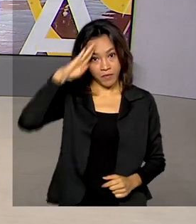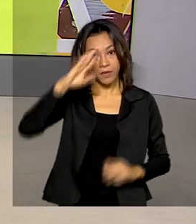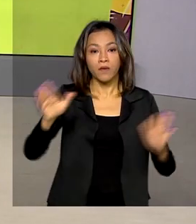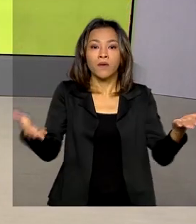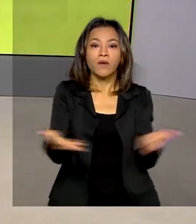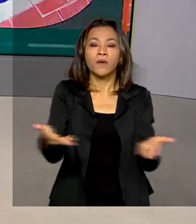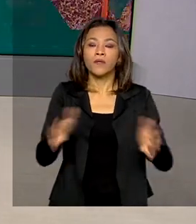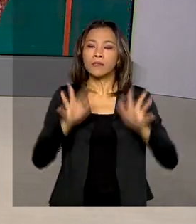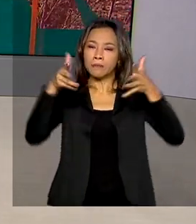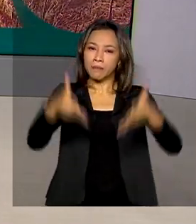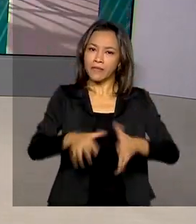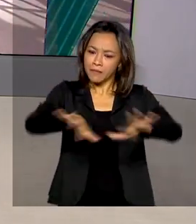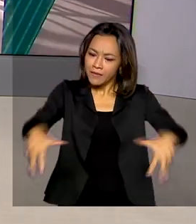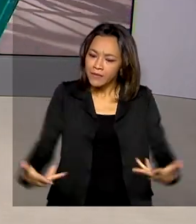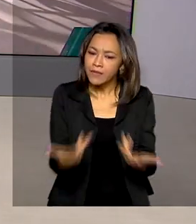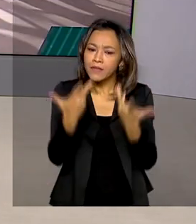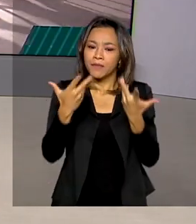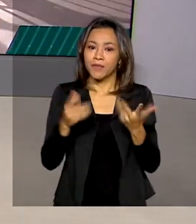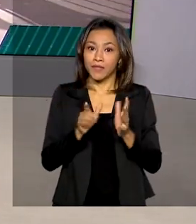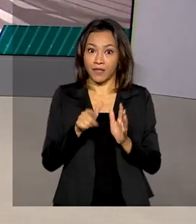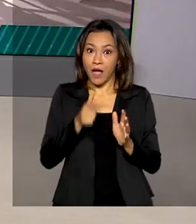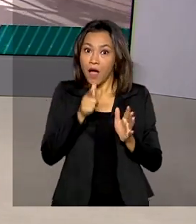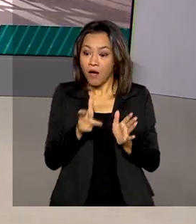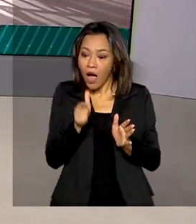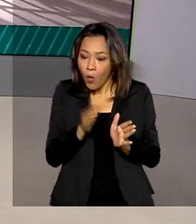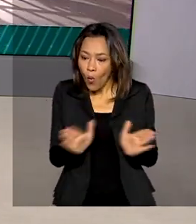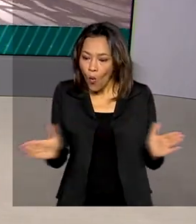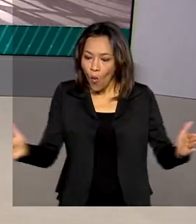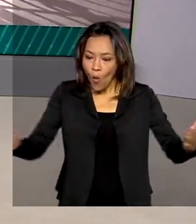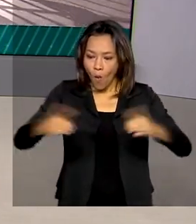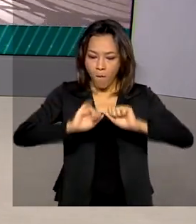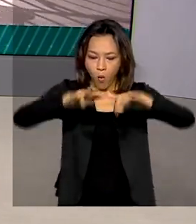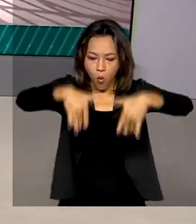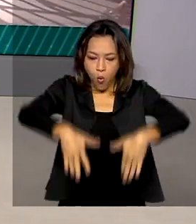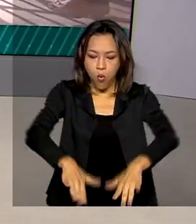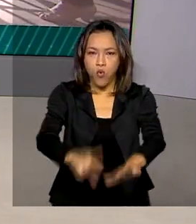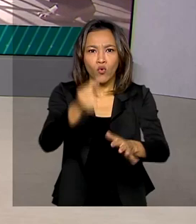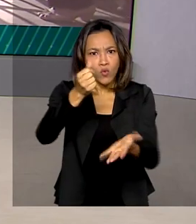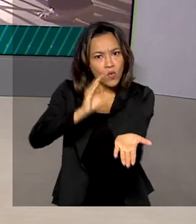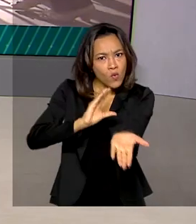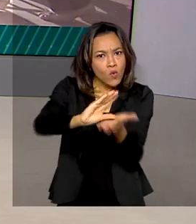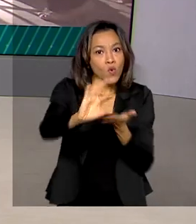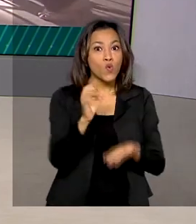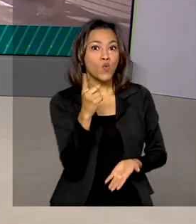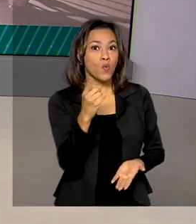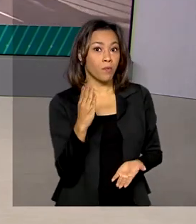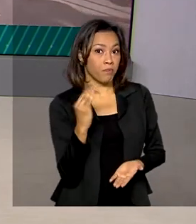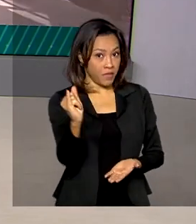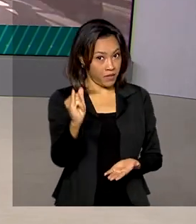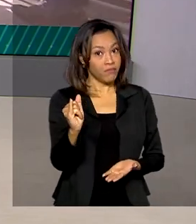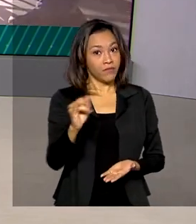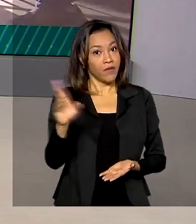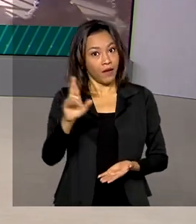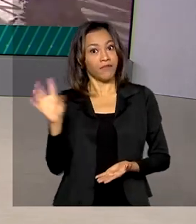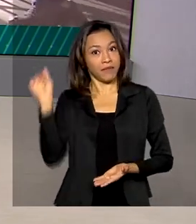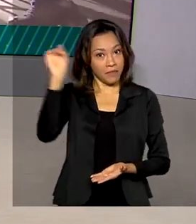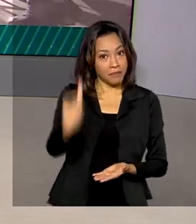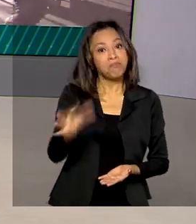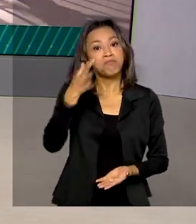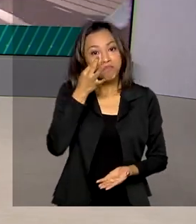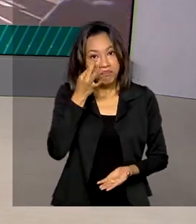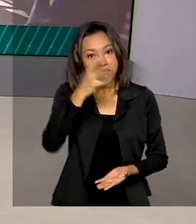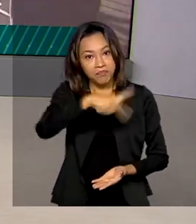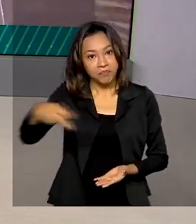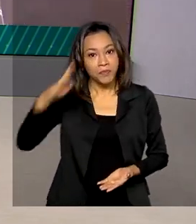hoje de uma cerimônia em Itaipu. A Hidrelétrica vai investir cerca de um bilhão de reais na revitalização de um sistema de furnas.